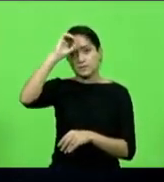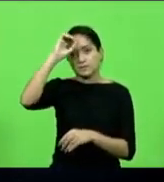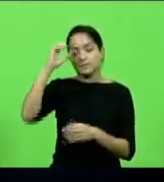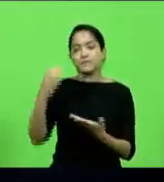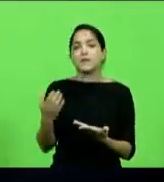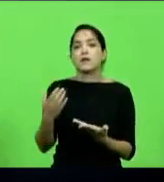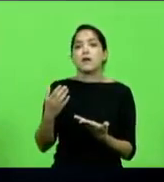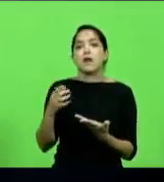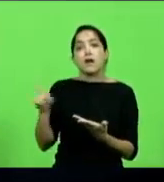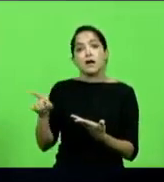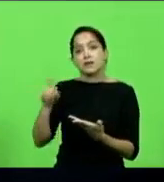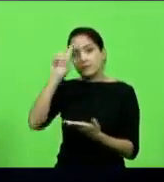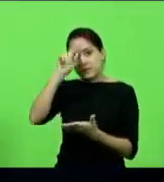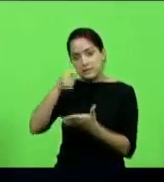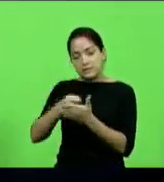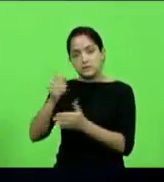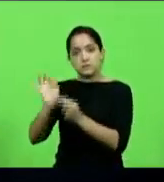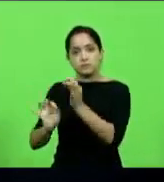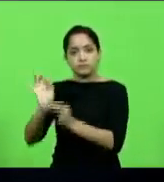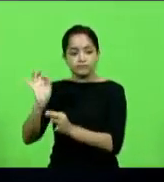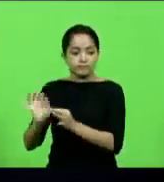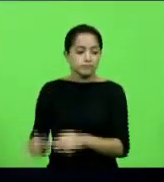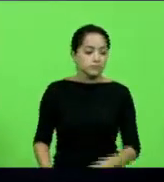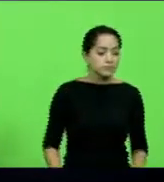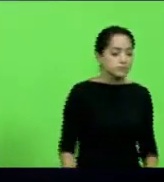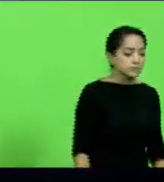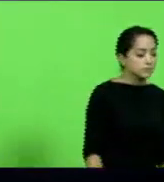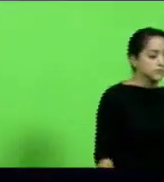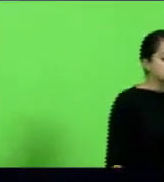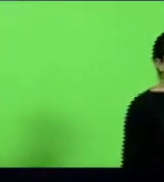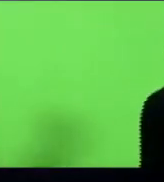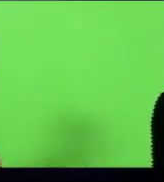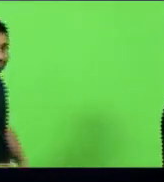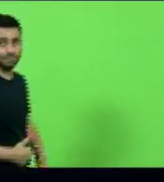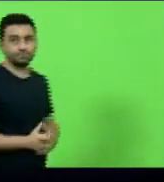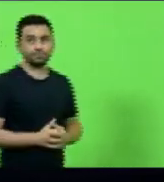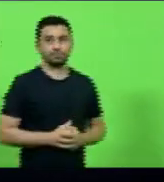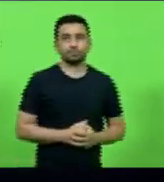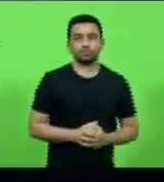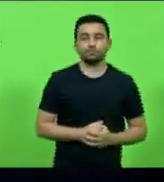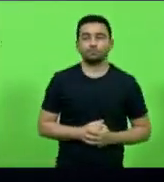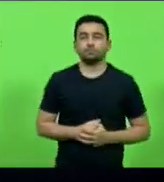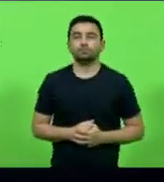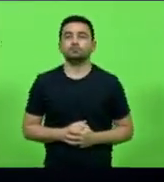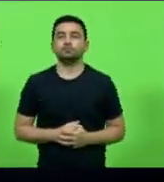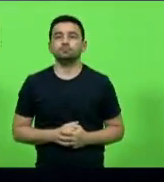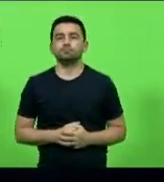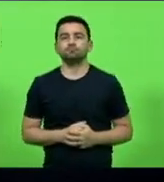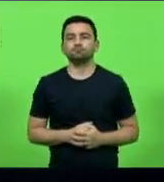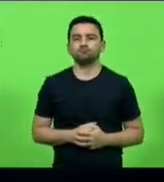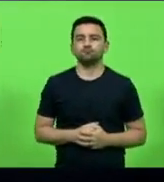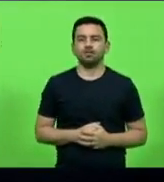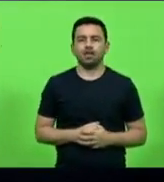critério da justiça. Eu não estou aqui para determinar quem tem que ser preso, quem tem que ser solto, totalmente contra essa questão do foro